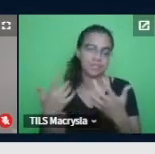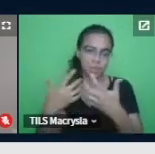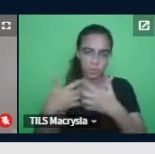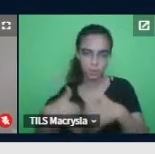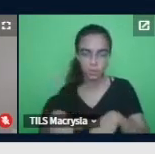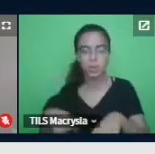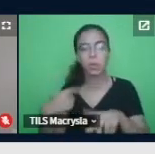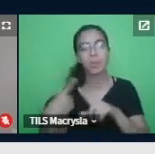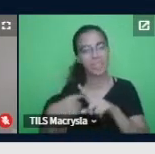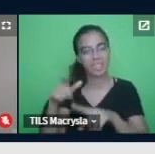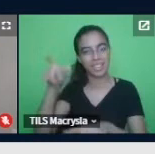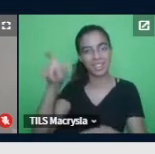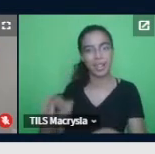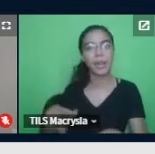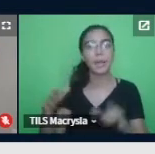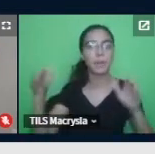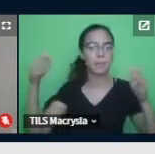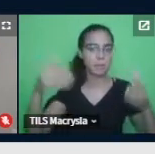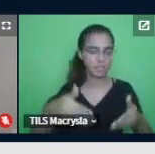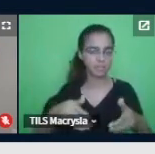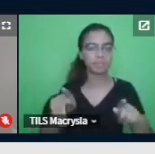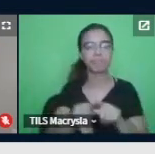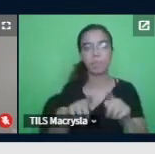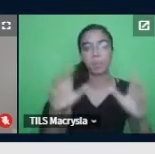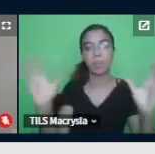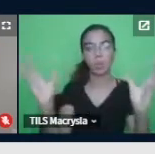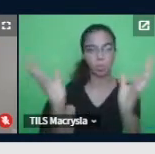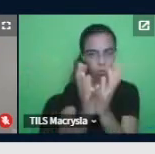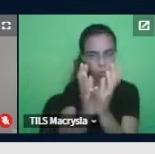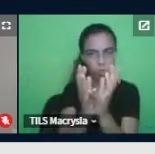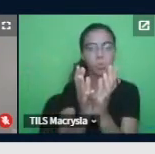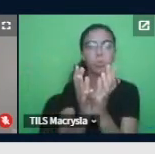participou e os colegas dela também participaram.